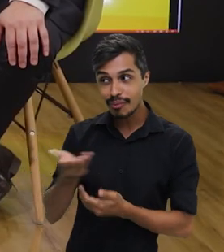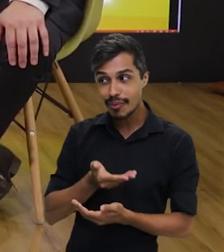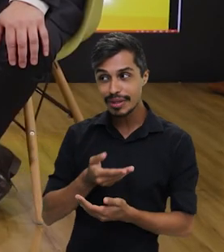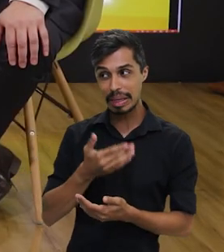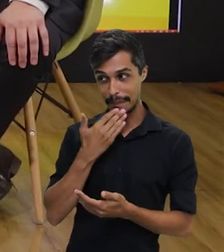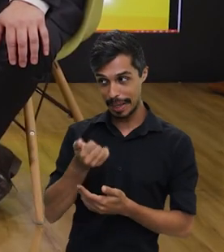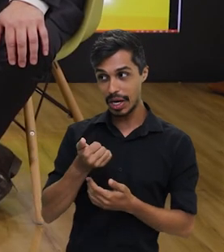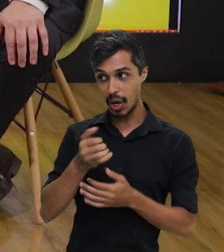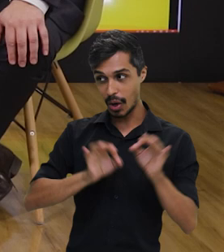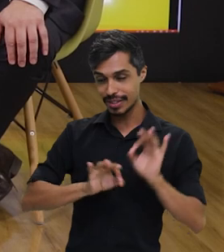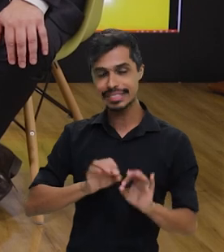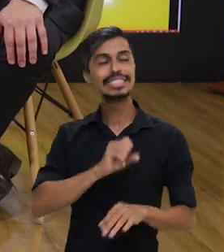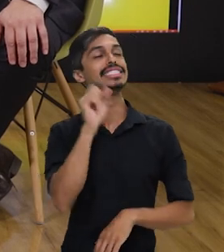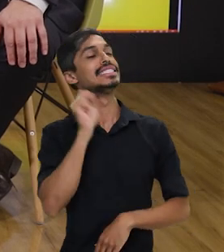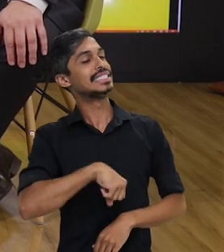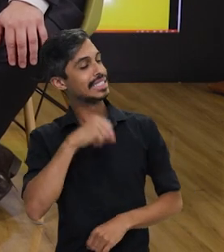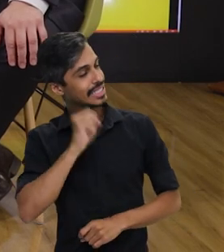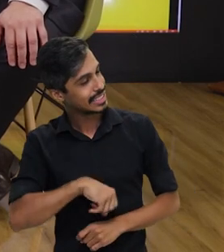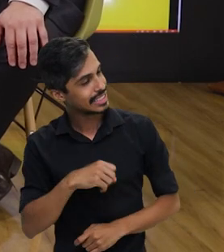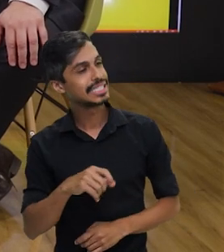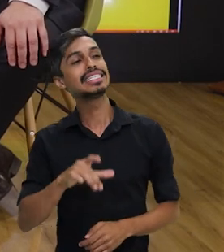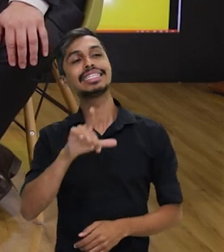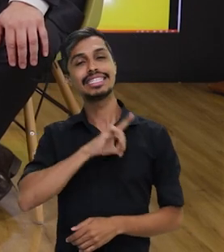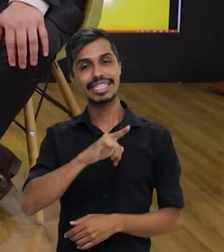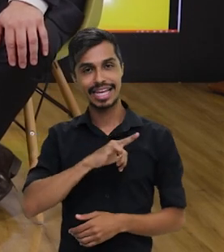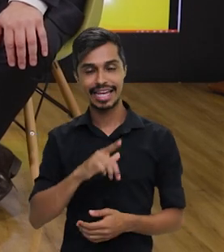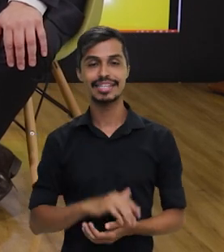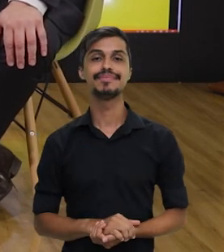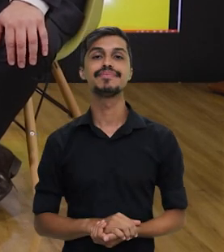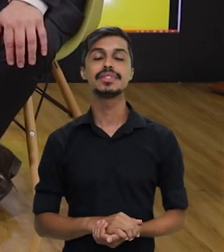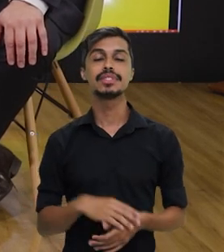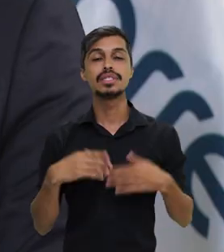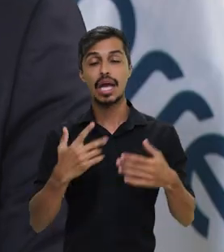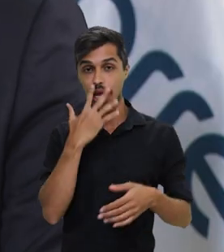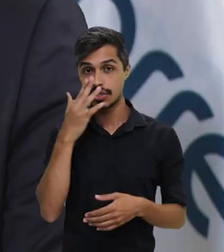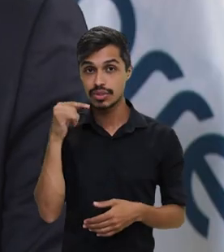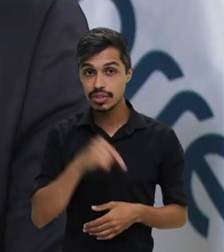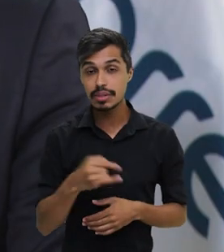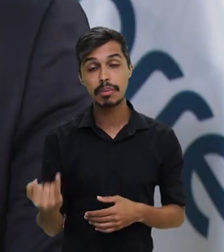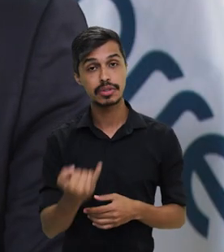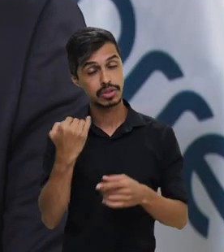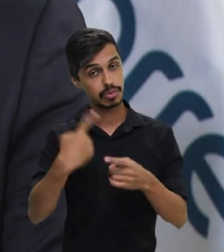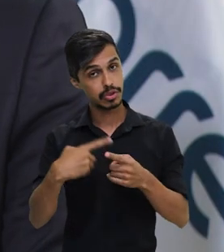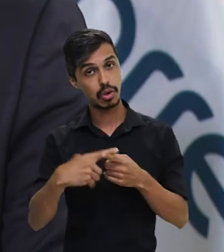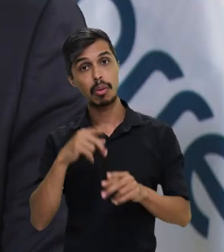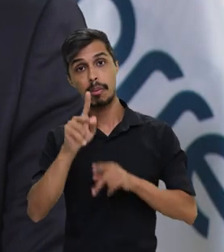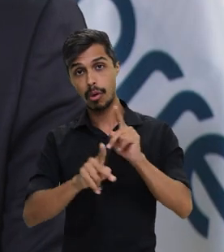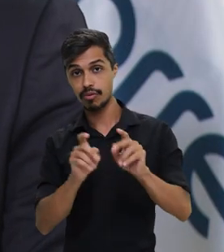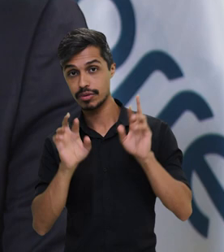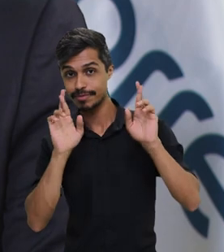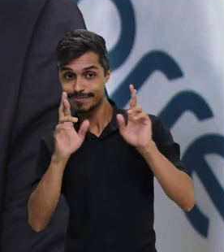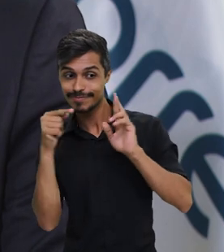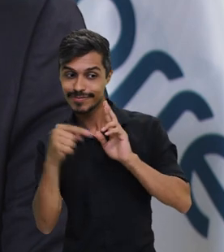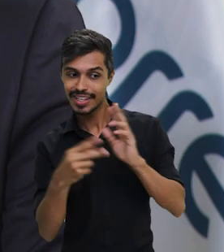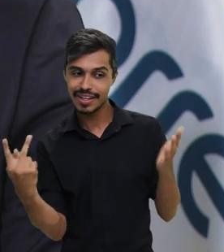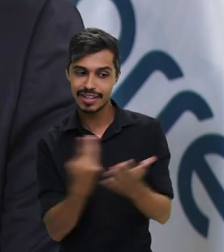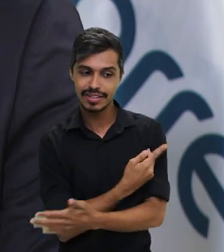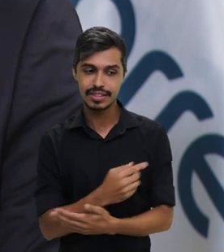Sem dúvida nenhuma, né? A blusinha, a blusinha, né? Eu acho que isso é muito importante, porque isso é o que o povo espera. Então, a gente aqui